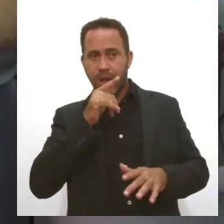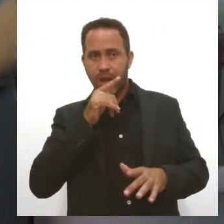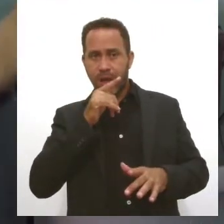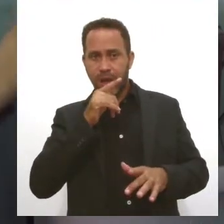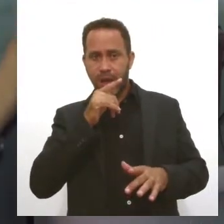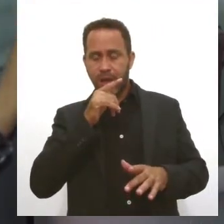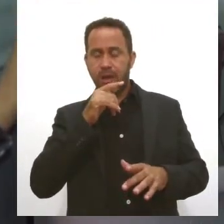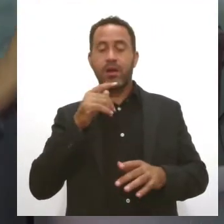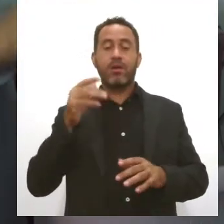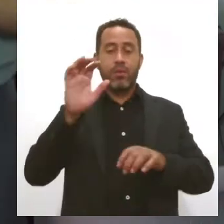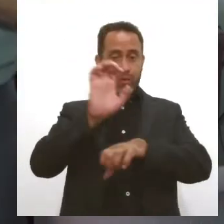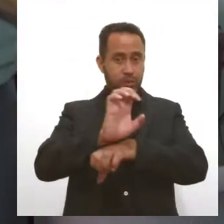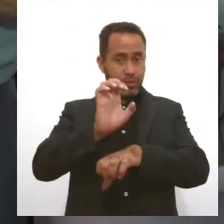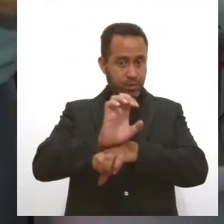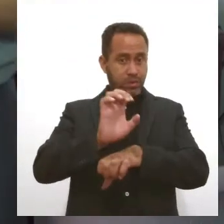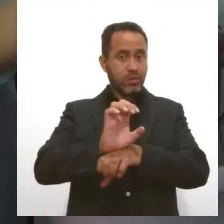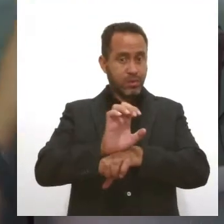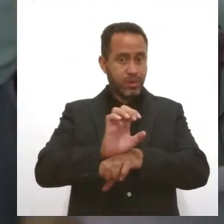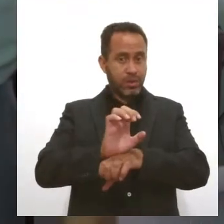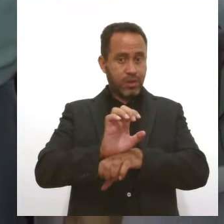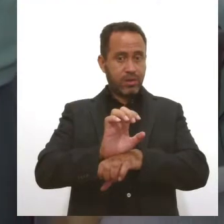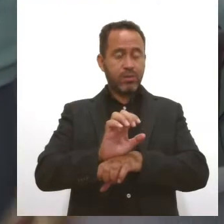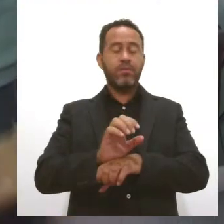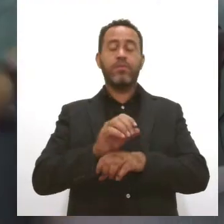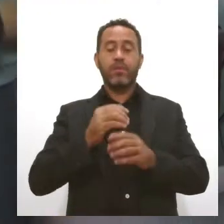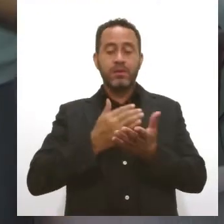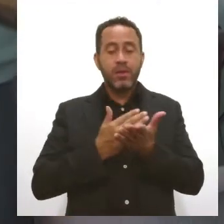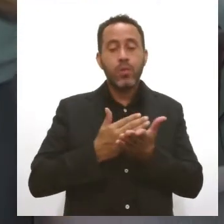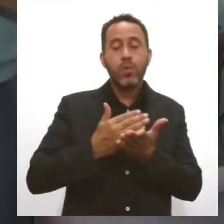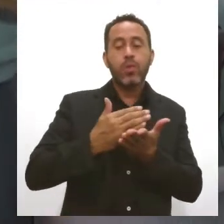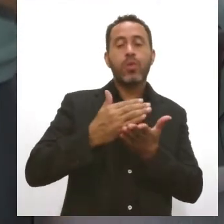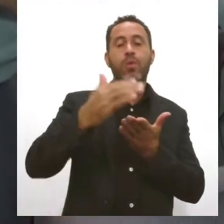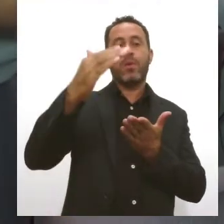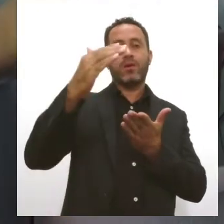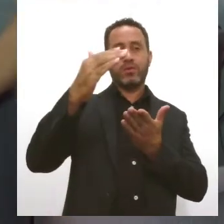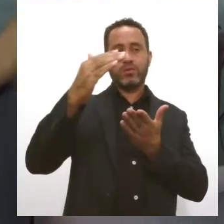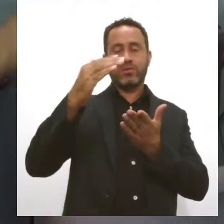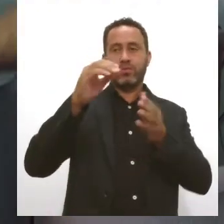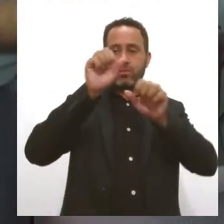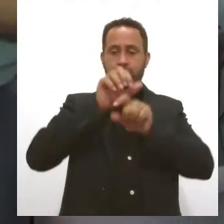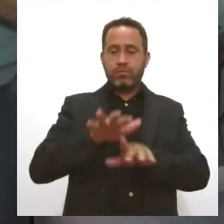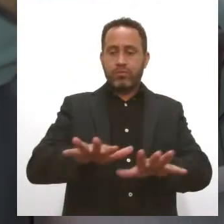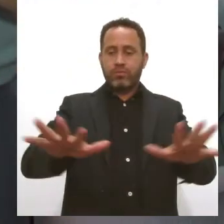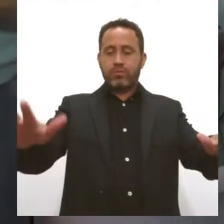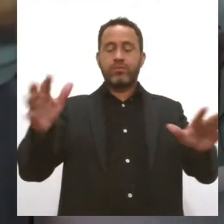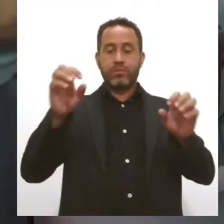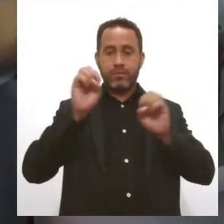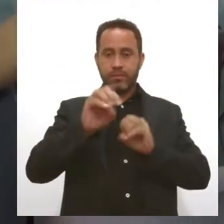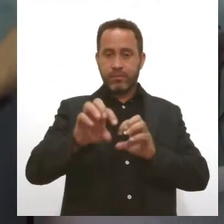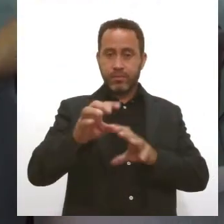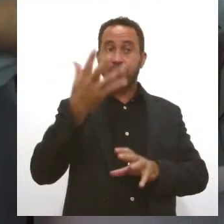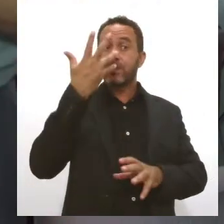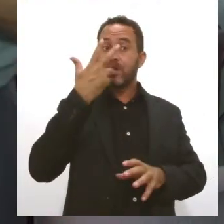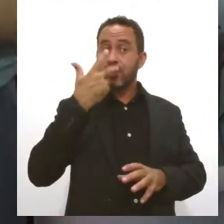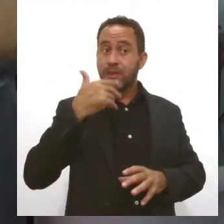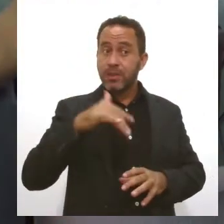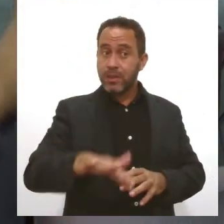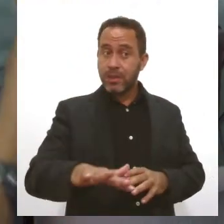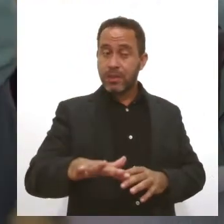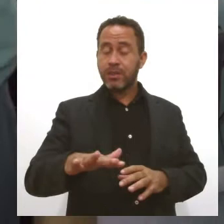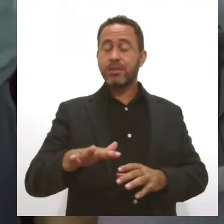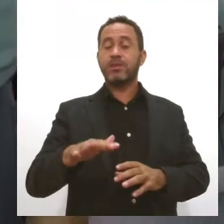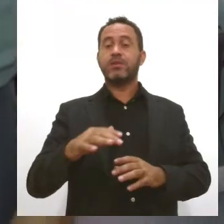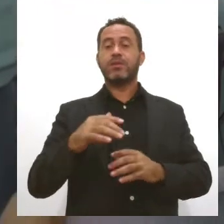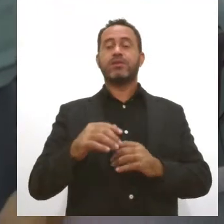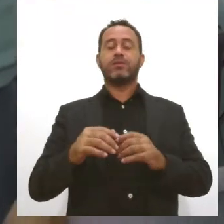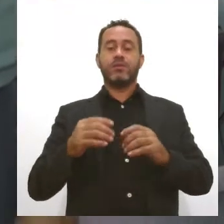relevância do nosso Estado, mas ele é uma semente, ele ajuda a incutir na cabeça de crianças, que seriam os escoteiros, os estudantes,